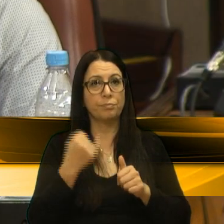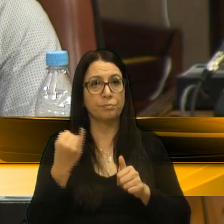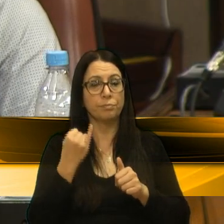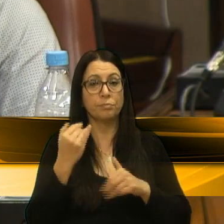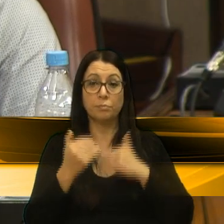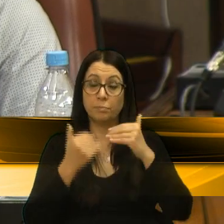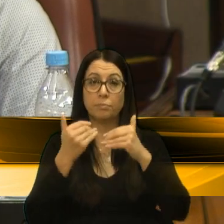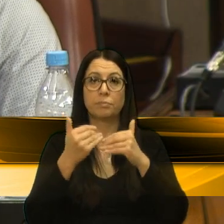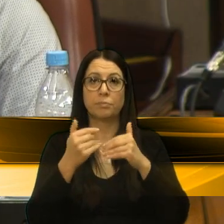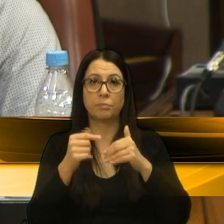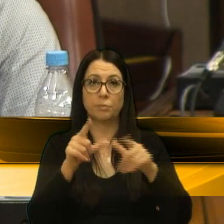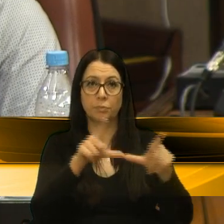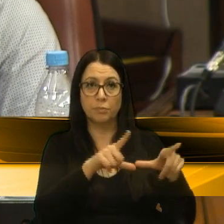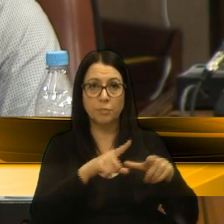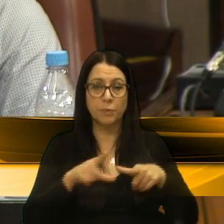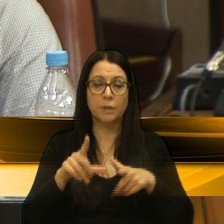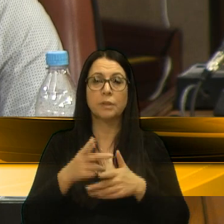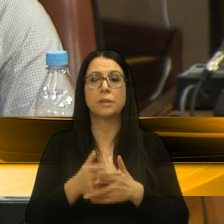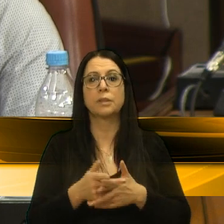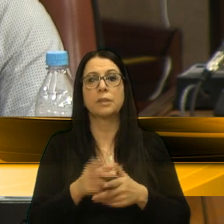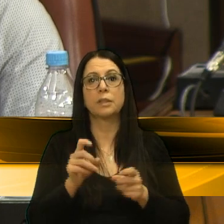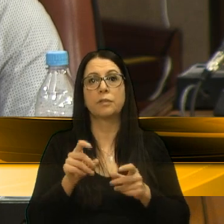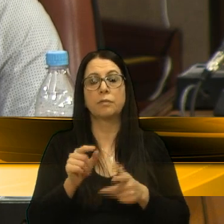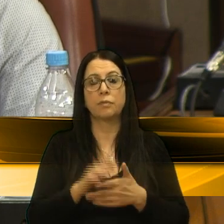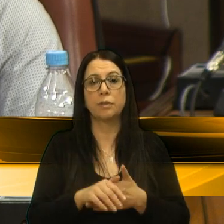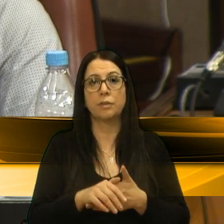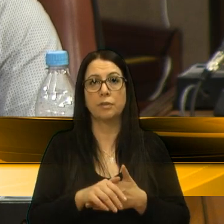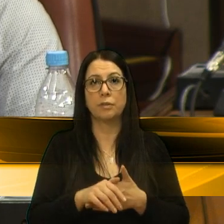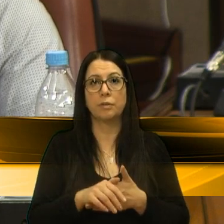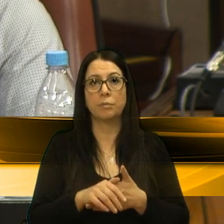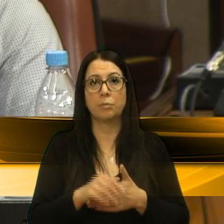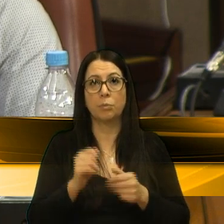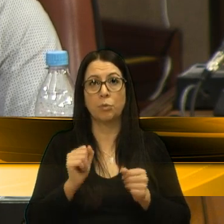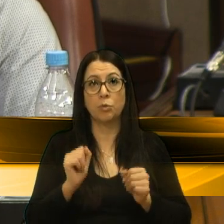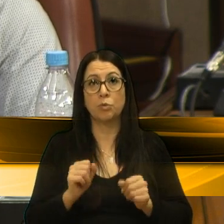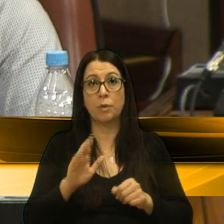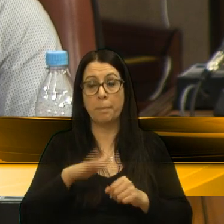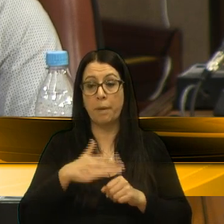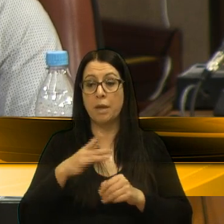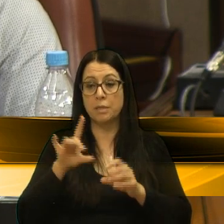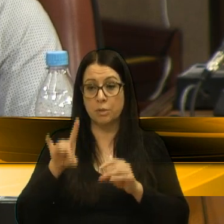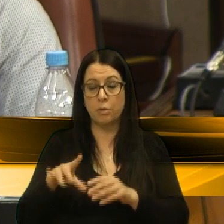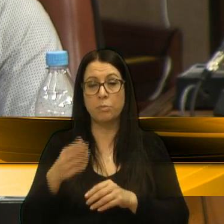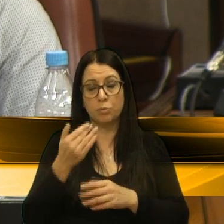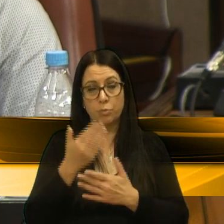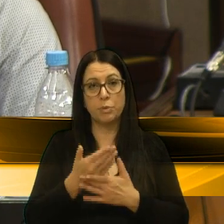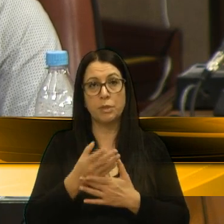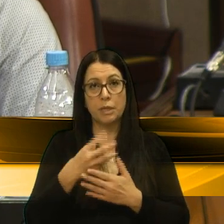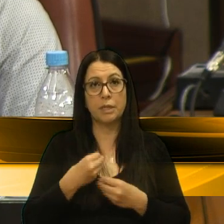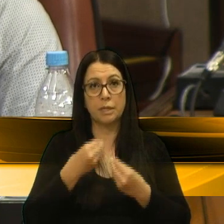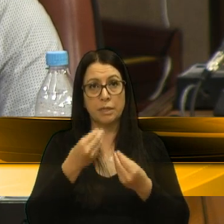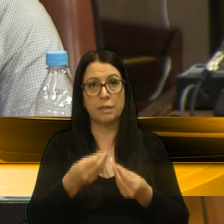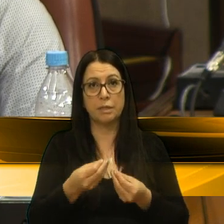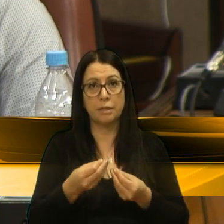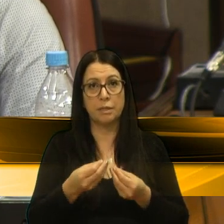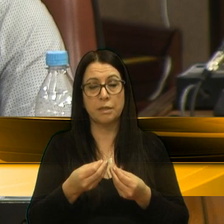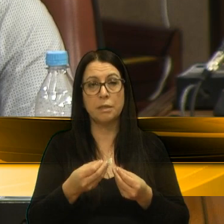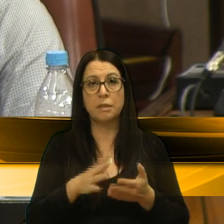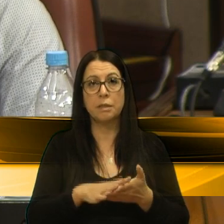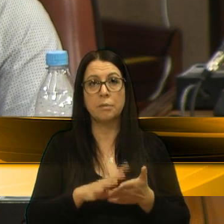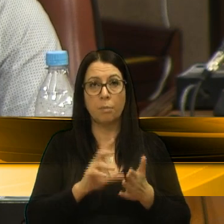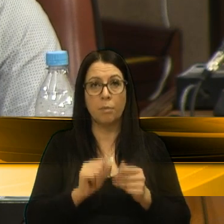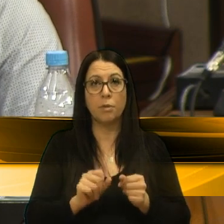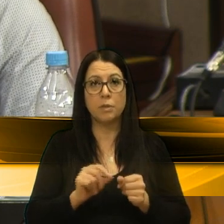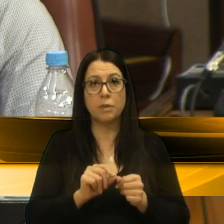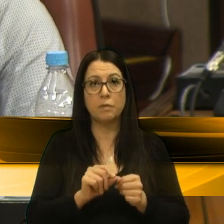para que os estabelecimentos comerciais, industriais, que possuírem excedentes de alimentos e desejarem caminhar para a doação, possam fazer